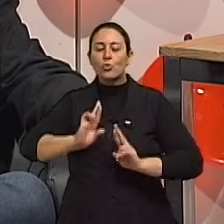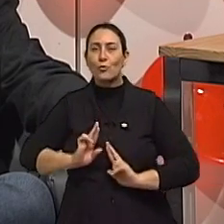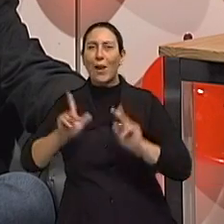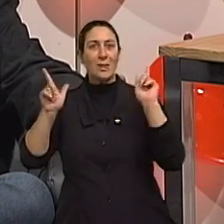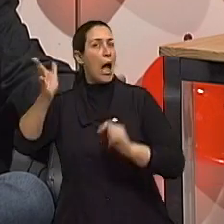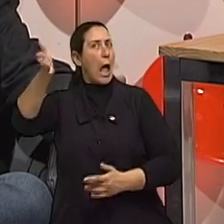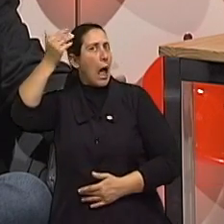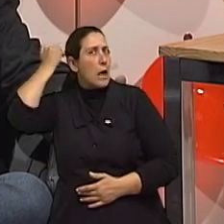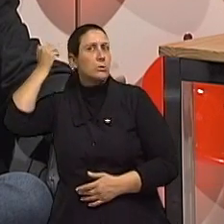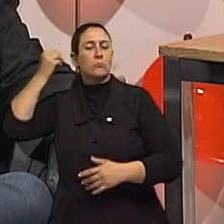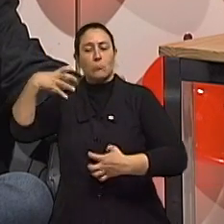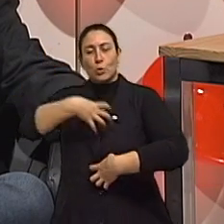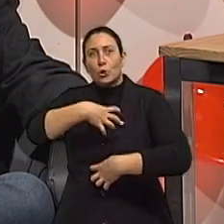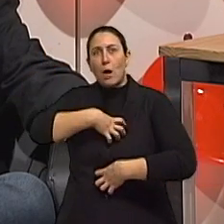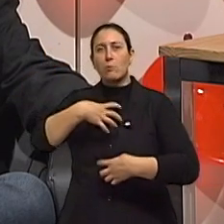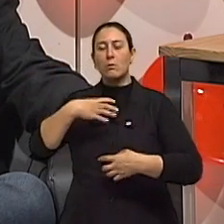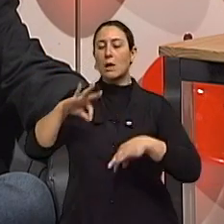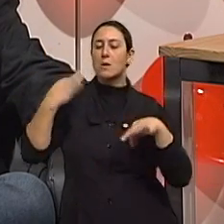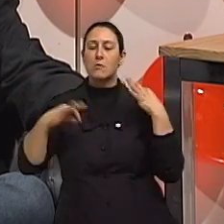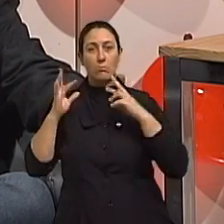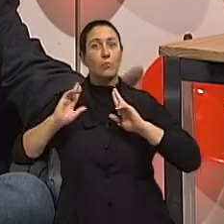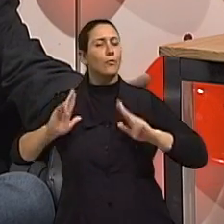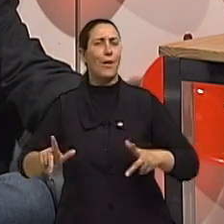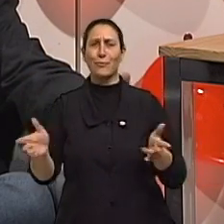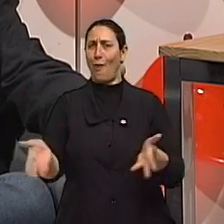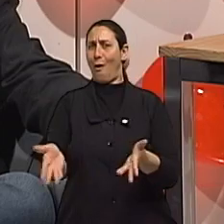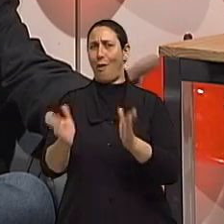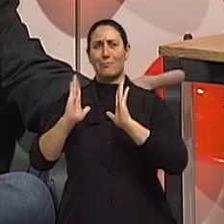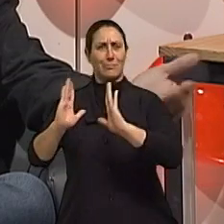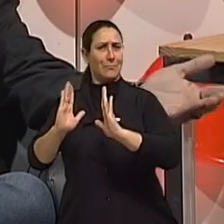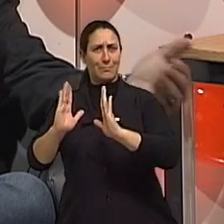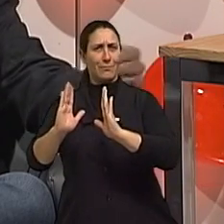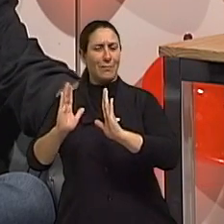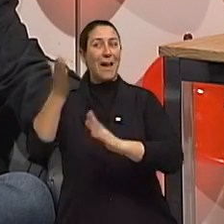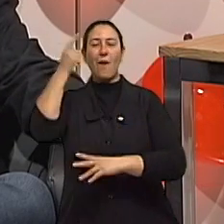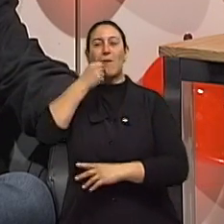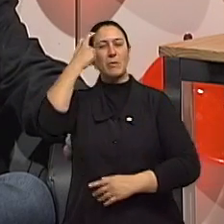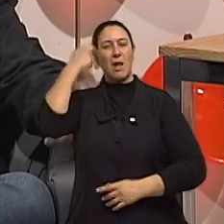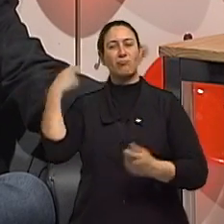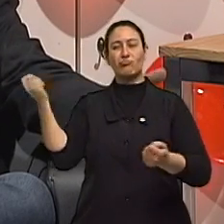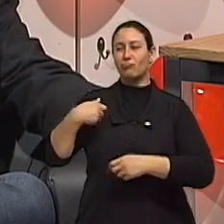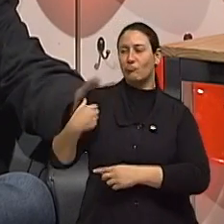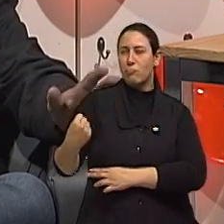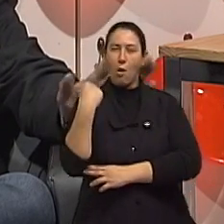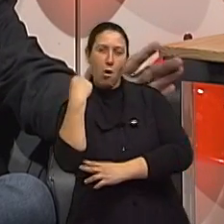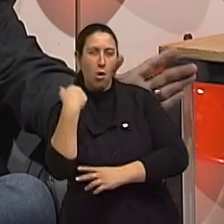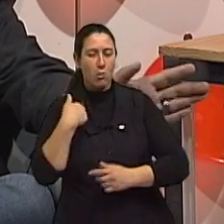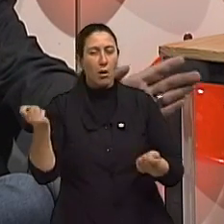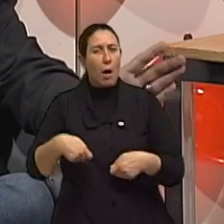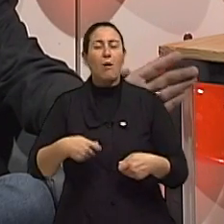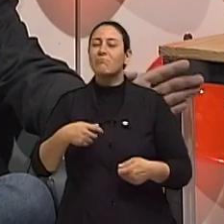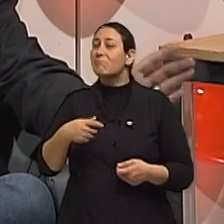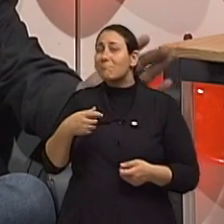devagar, ele precisa ser mais investido, tanto o homem, não vai ter aquela ereção, muitas vezes a mulher também espera que ele já tenha uma ereção, não teve